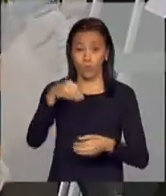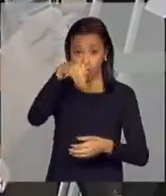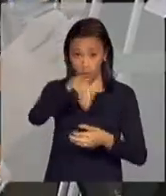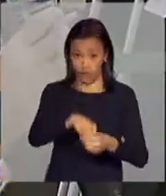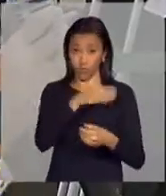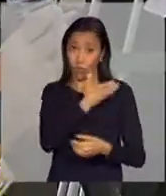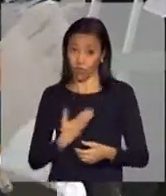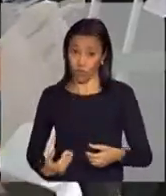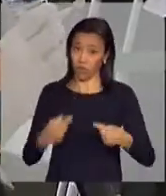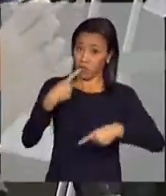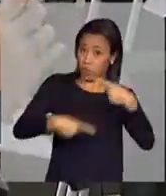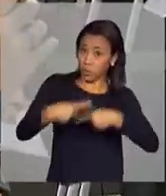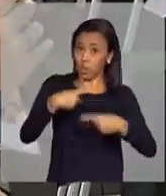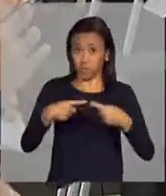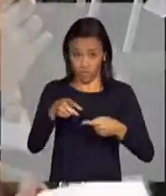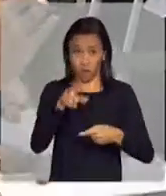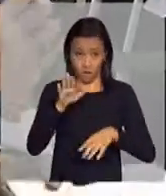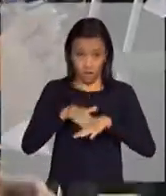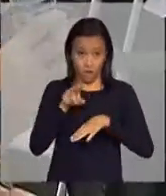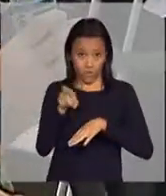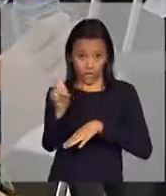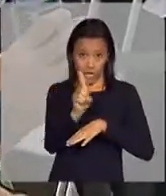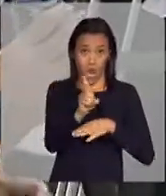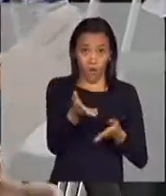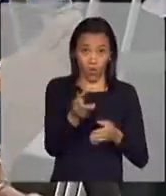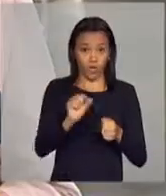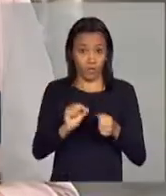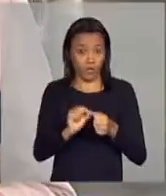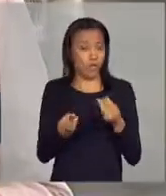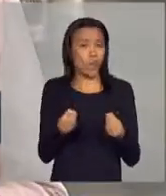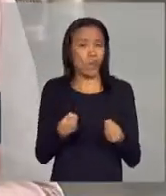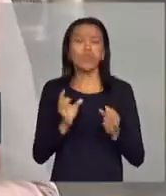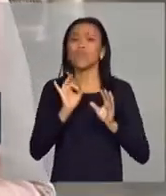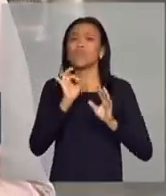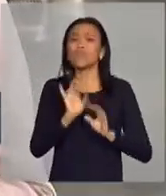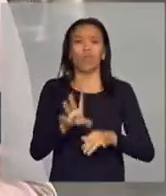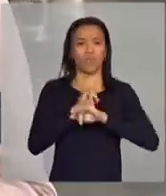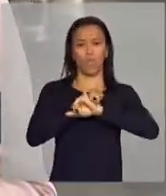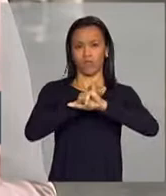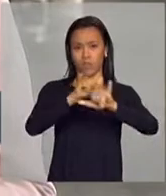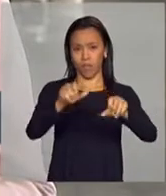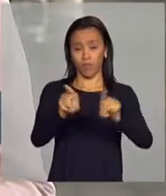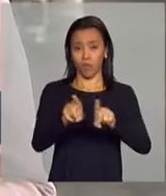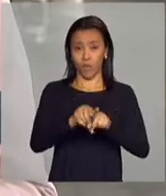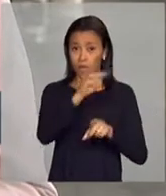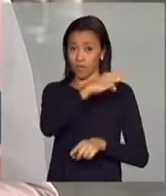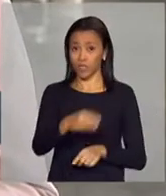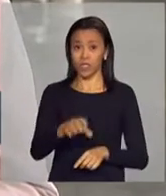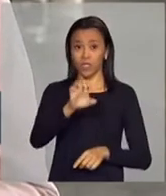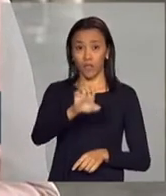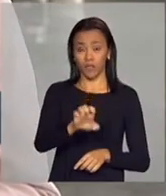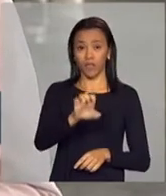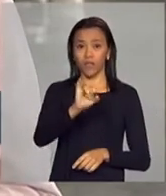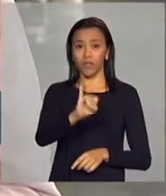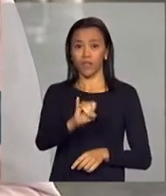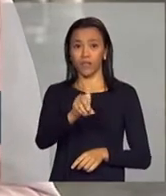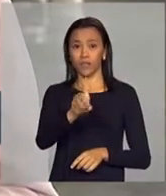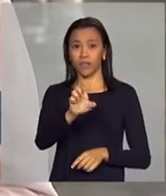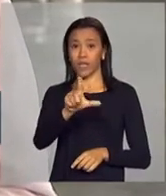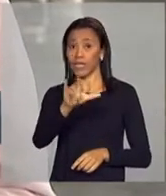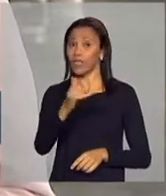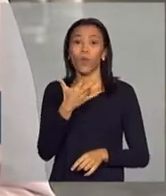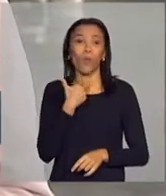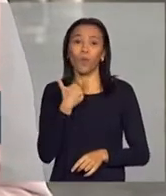fazendo esse papel a partir de agora, o que a senhora poderia... Não, eu só vim comunicar porque a ministra Ideli não está aqui, está no Tocantins, está